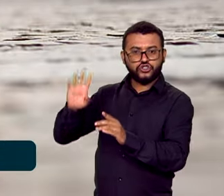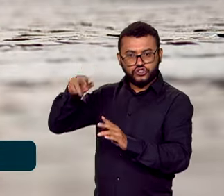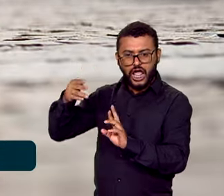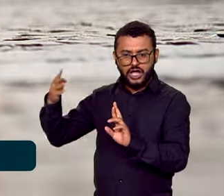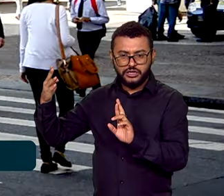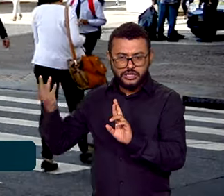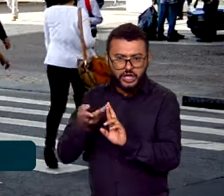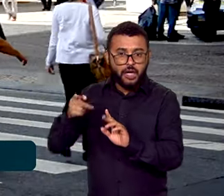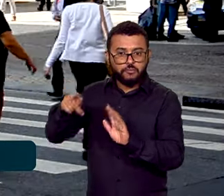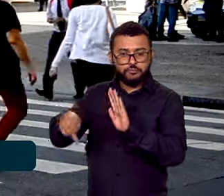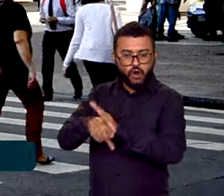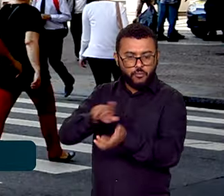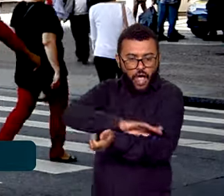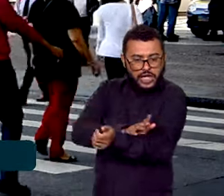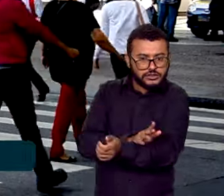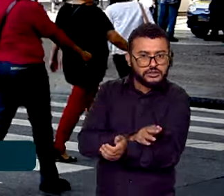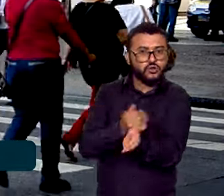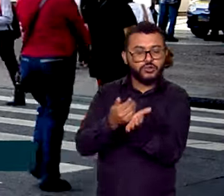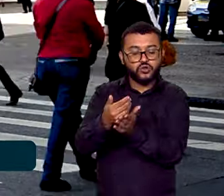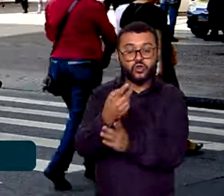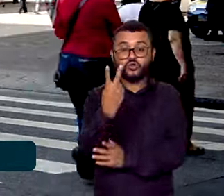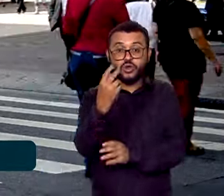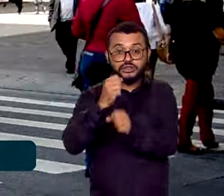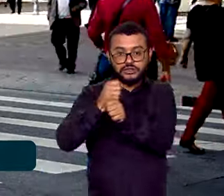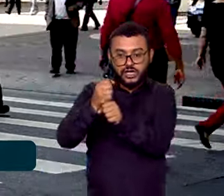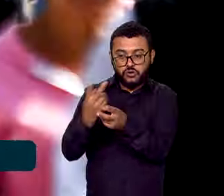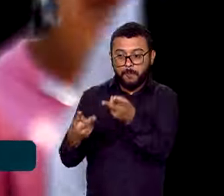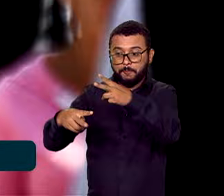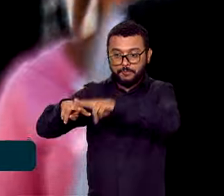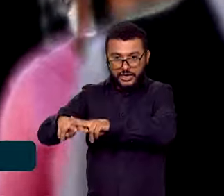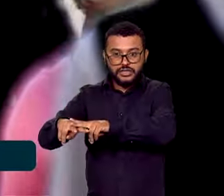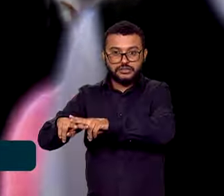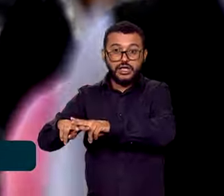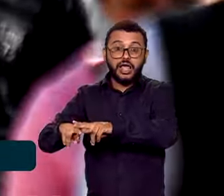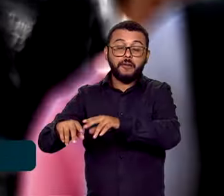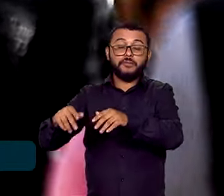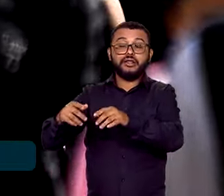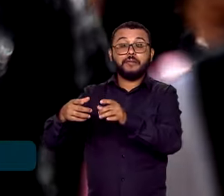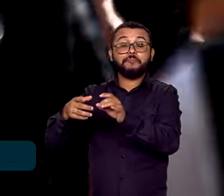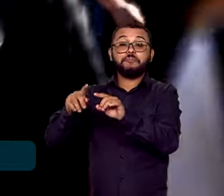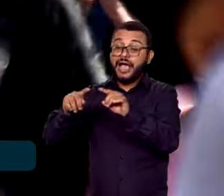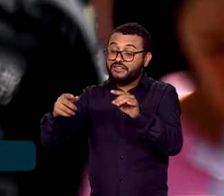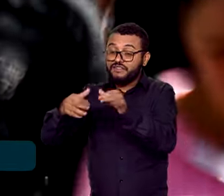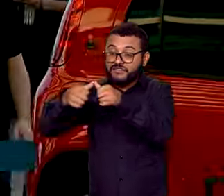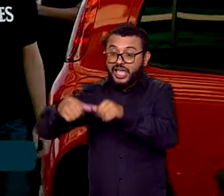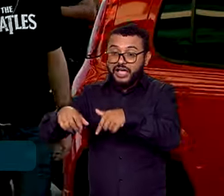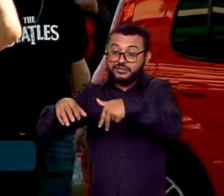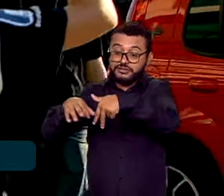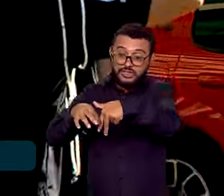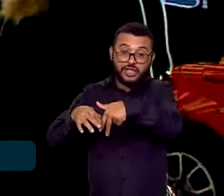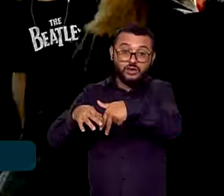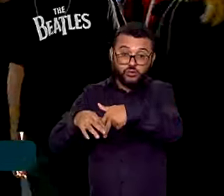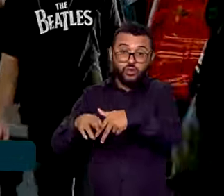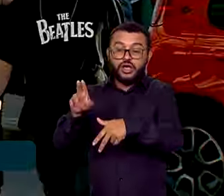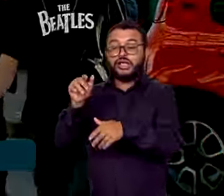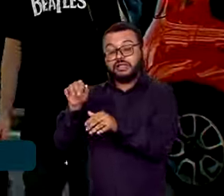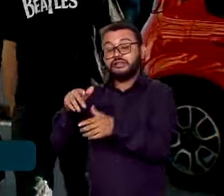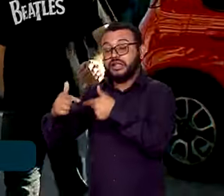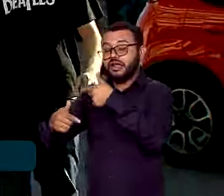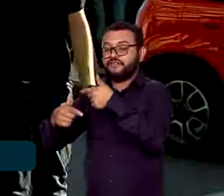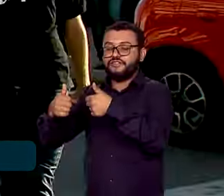por racismo a três anos e nove meses de reclusão em regime aberto, ou seja, passar as noites